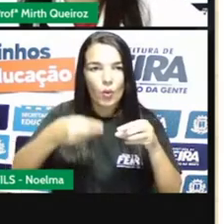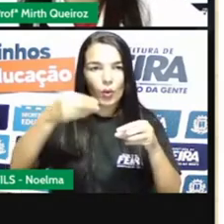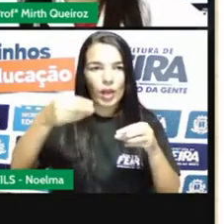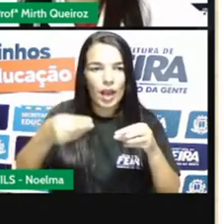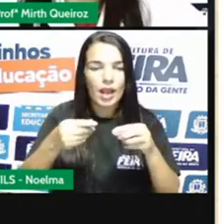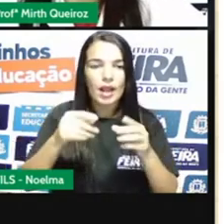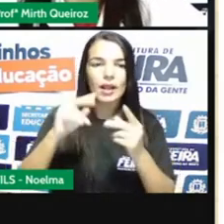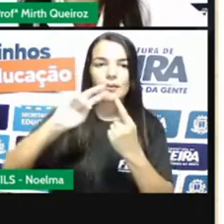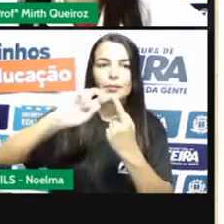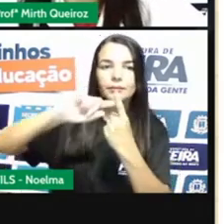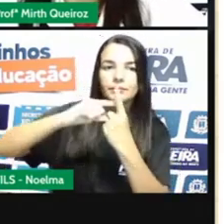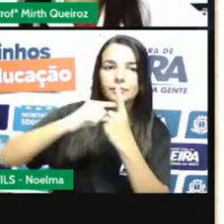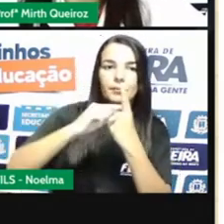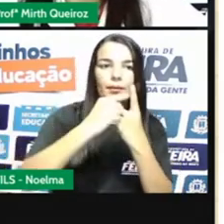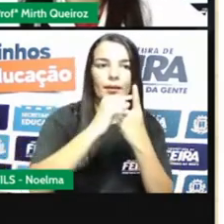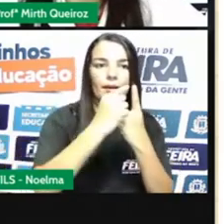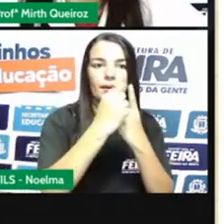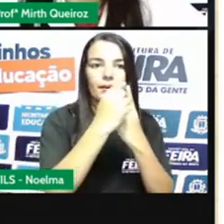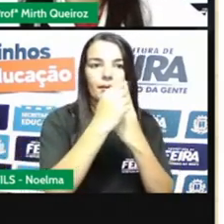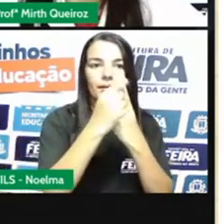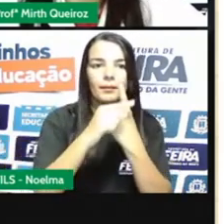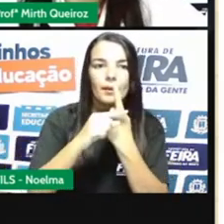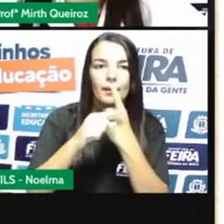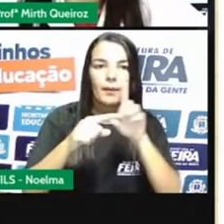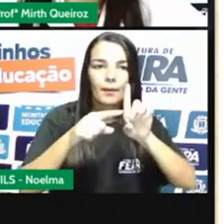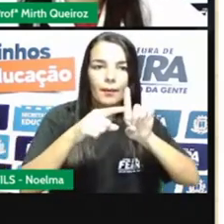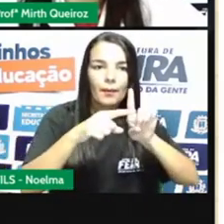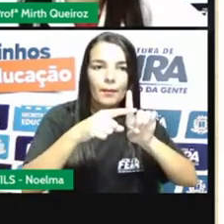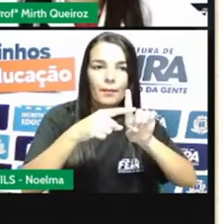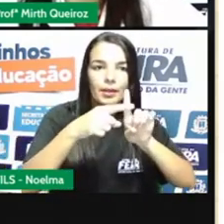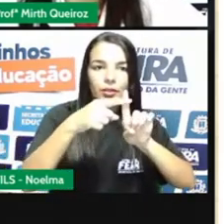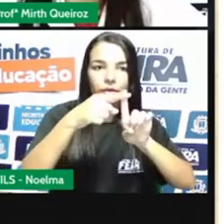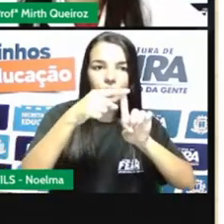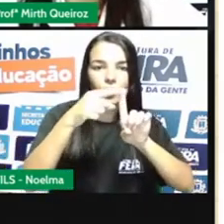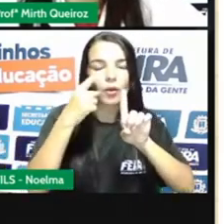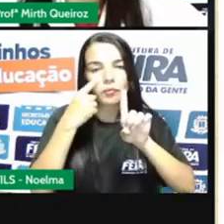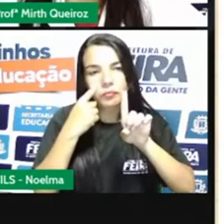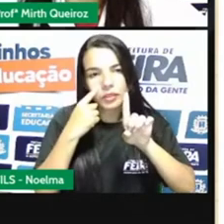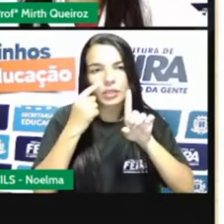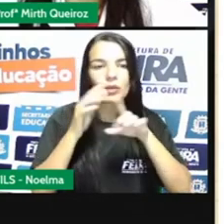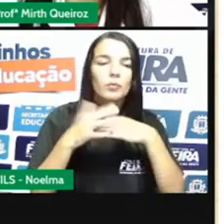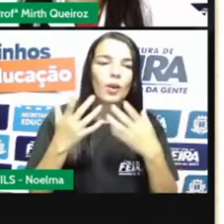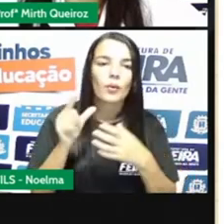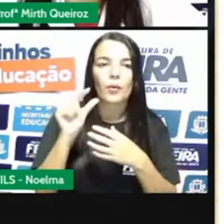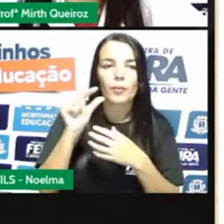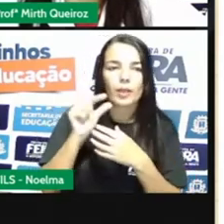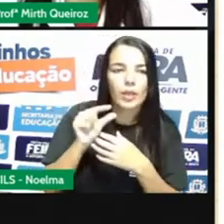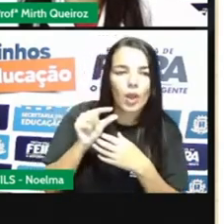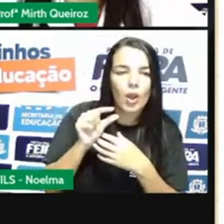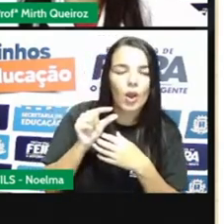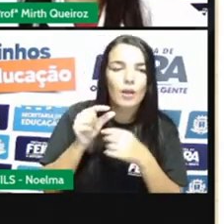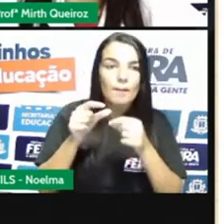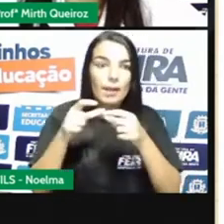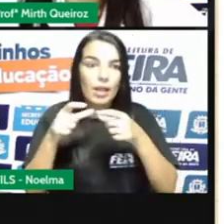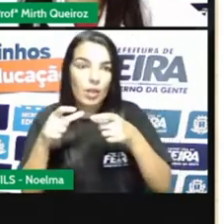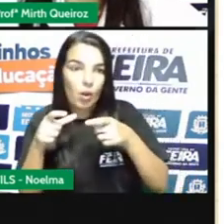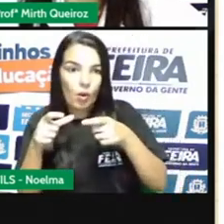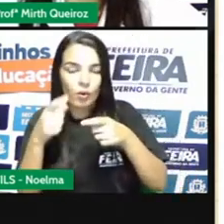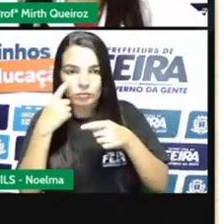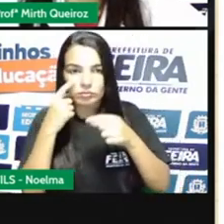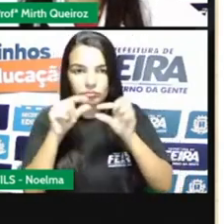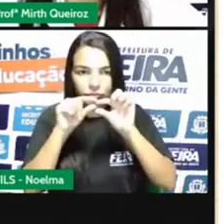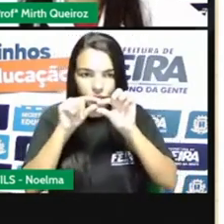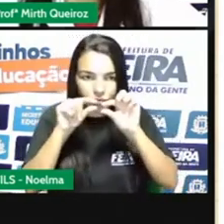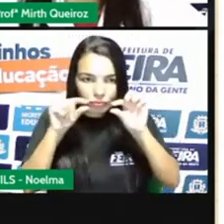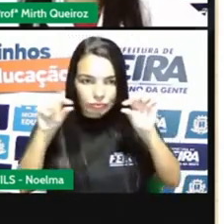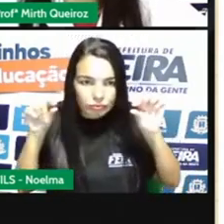soro caseiro, que é para ser utilizado no copo, né? Onde o menor indica a medida do